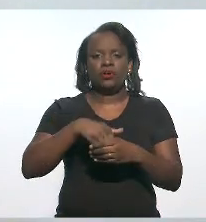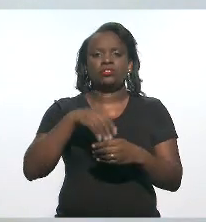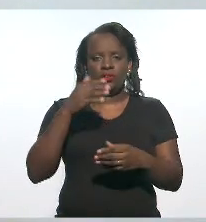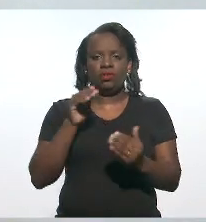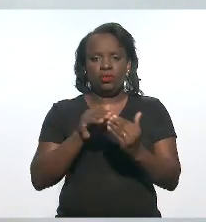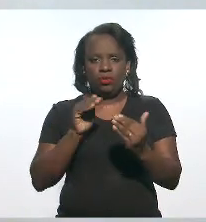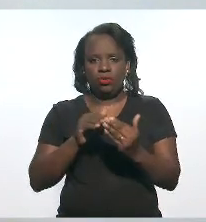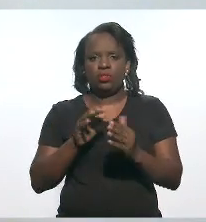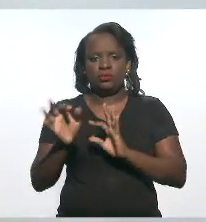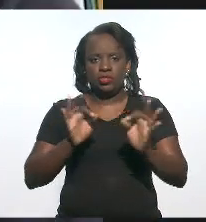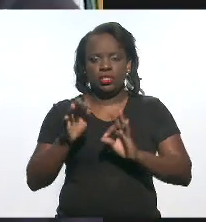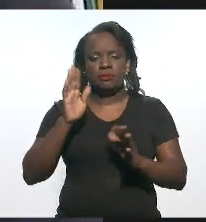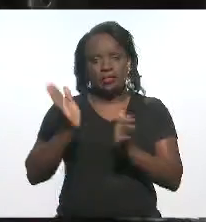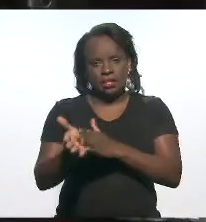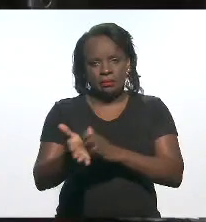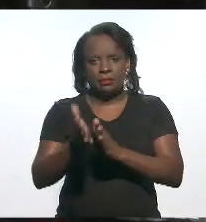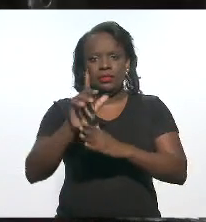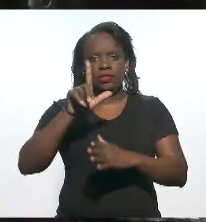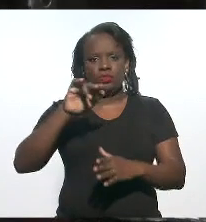parabéns à autora.